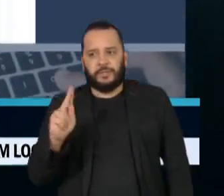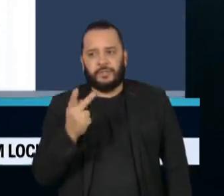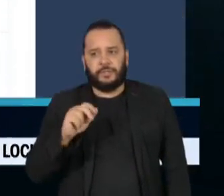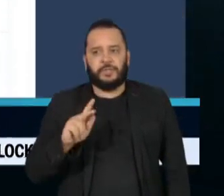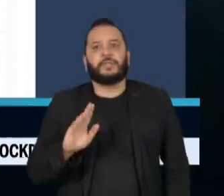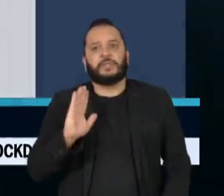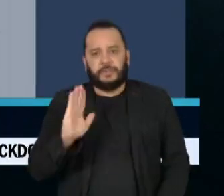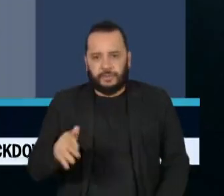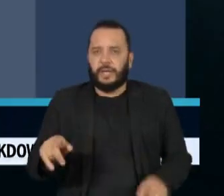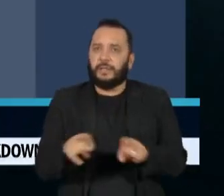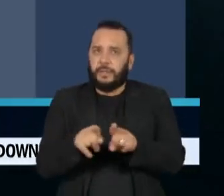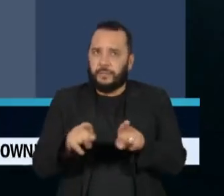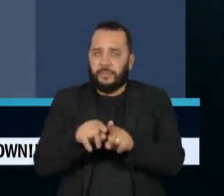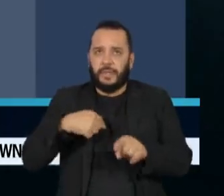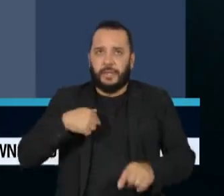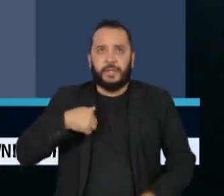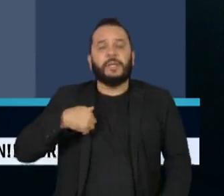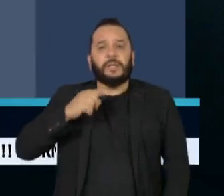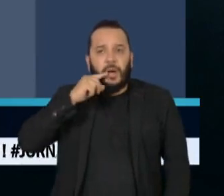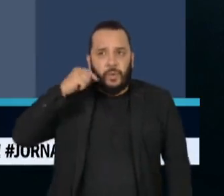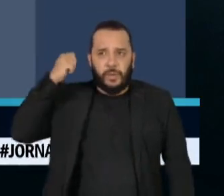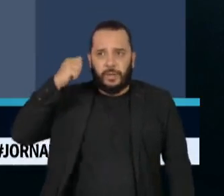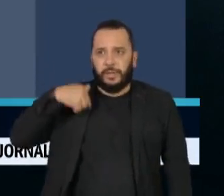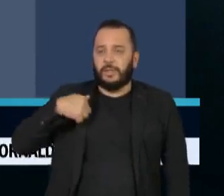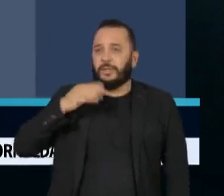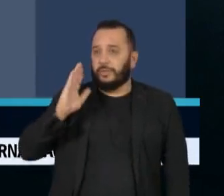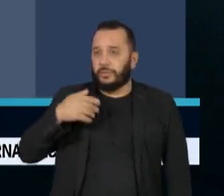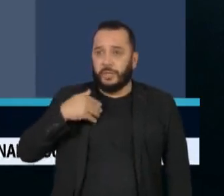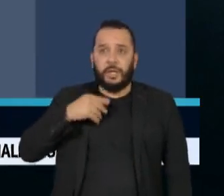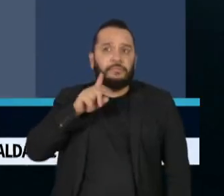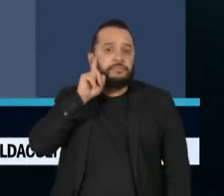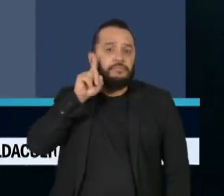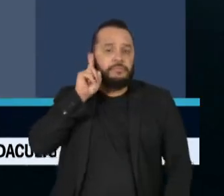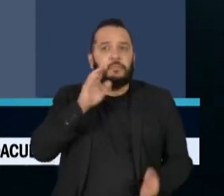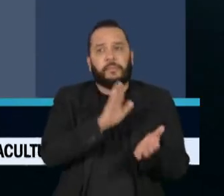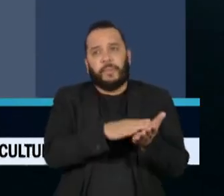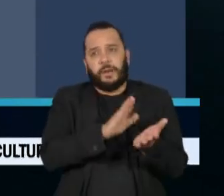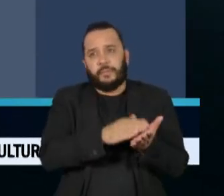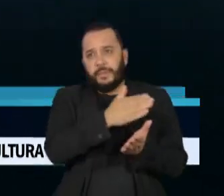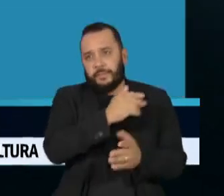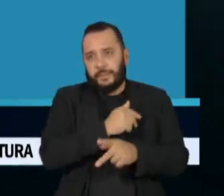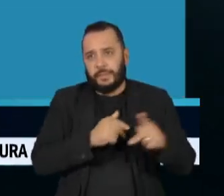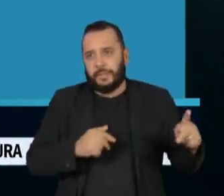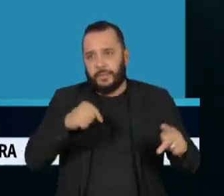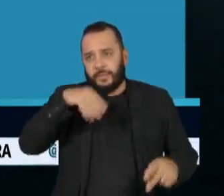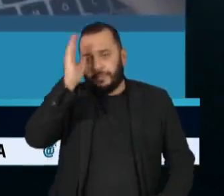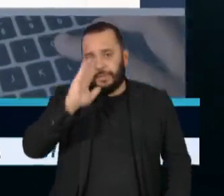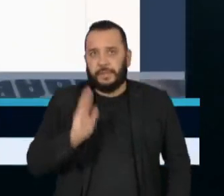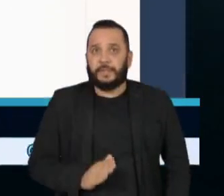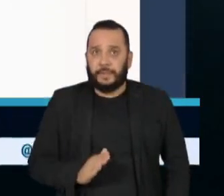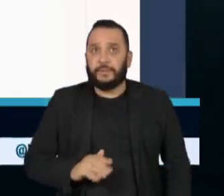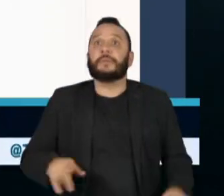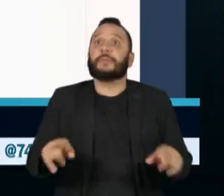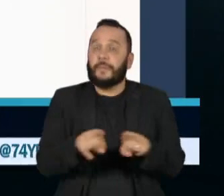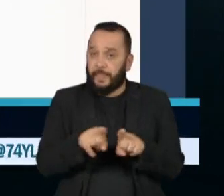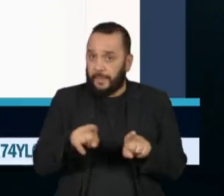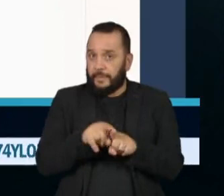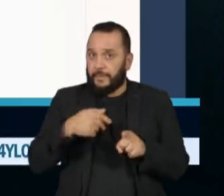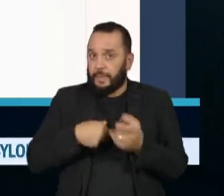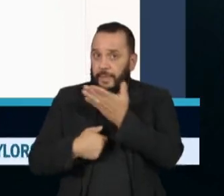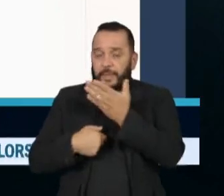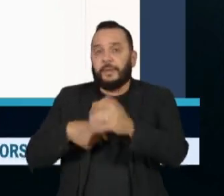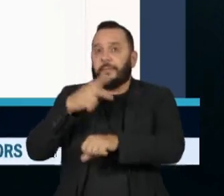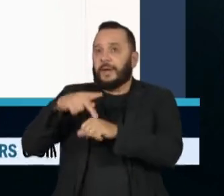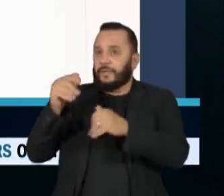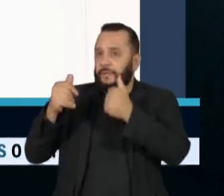e o ucraniano, Volodymyr Zelensky, também parabenizaram o presidente eleito do Brasil. Nas capas dos grandes jornais